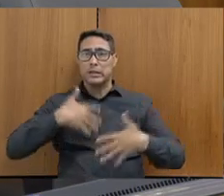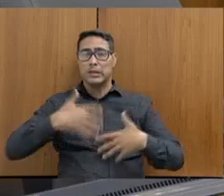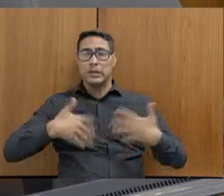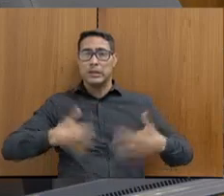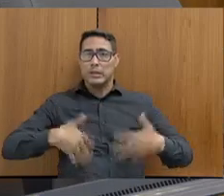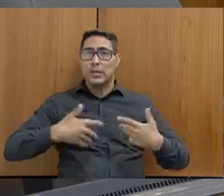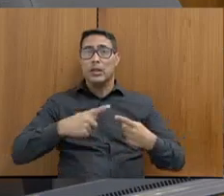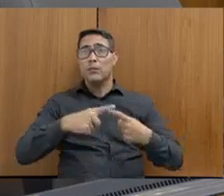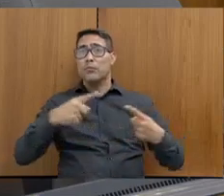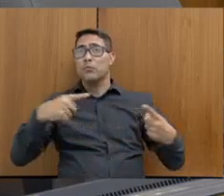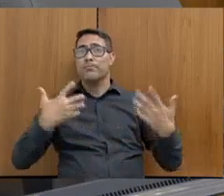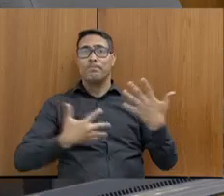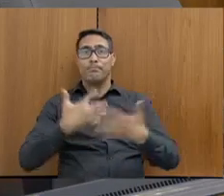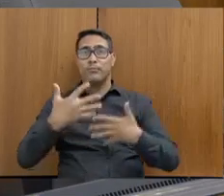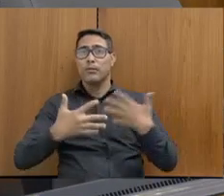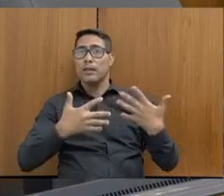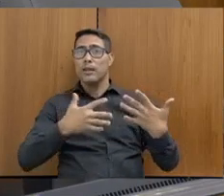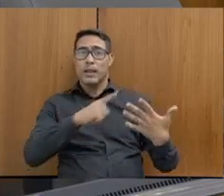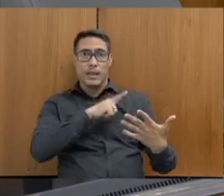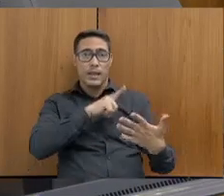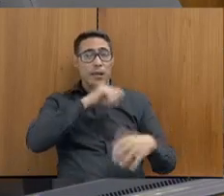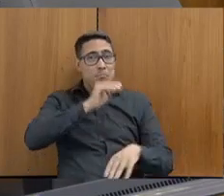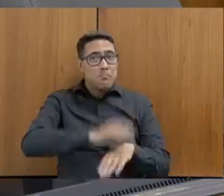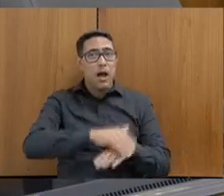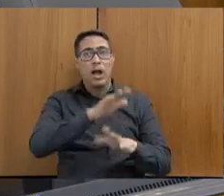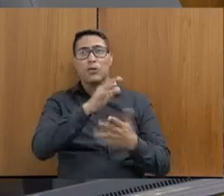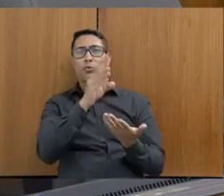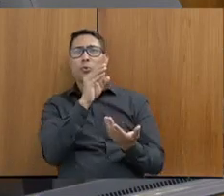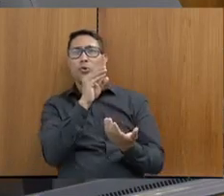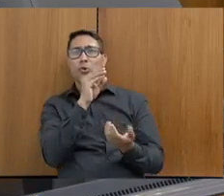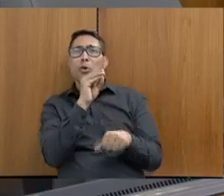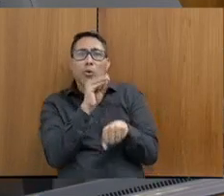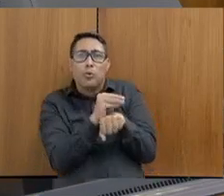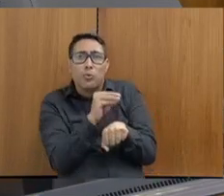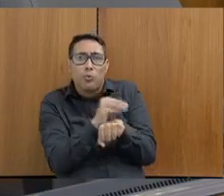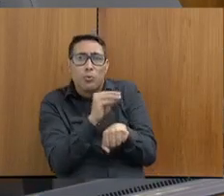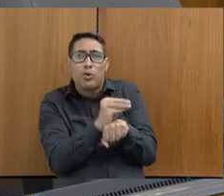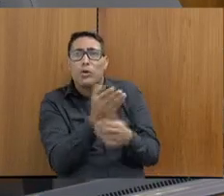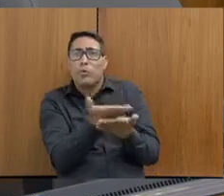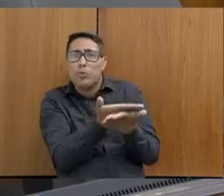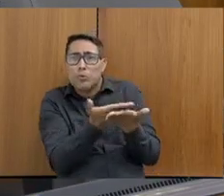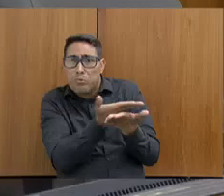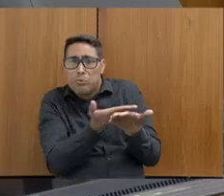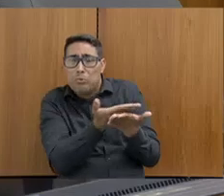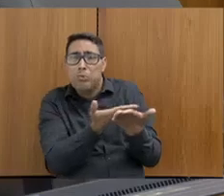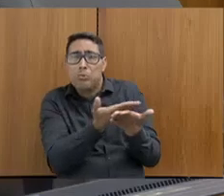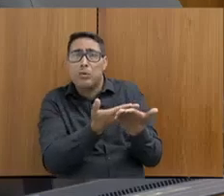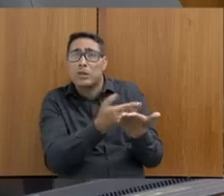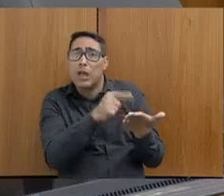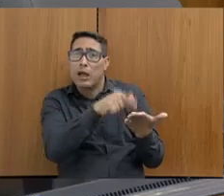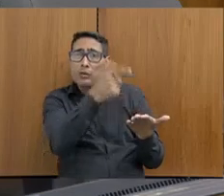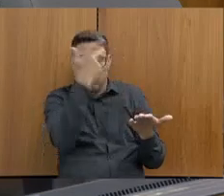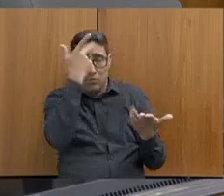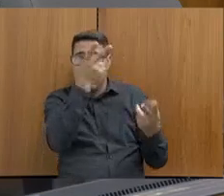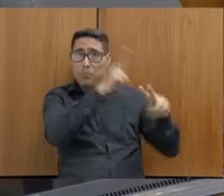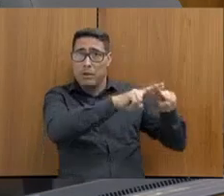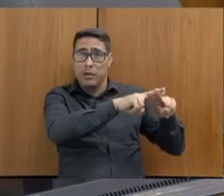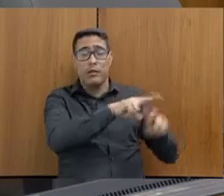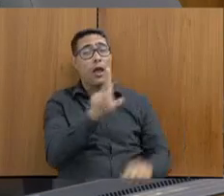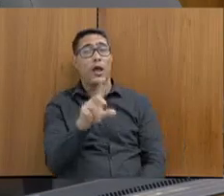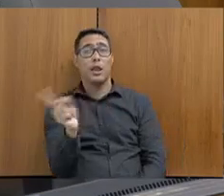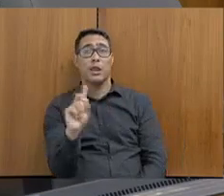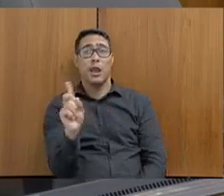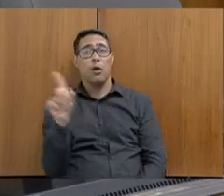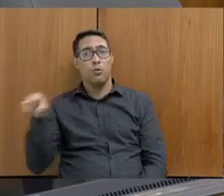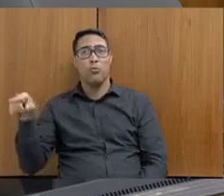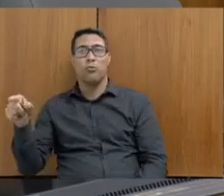dos cuidados com os presos, aqueles que lesam a sociedade, e não com os policiais. eu quero, antes de seguir